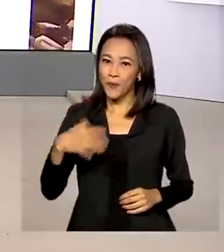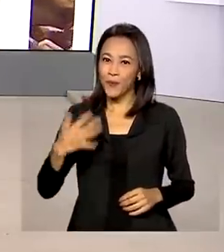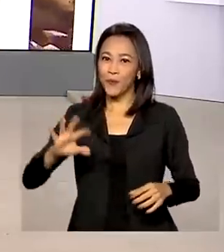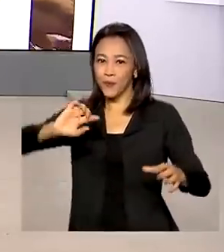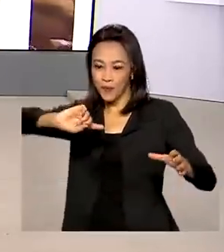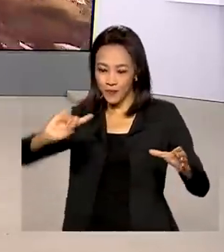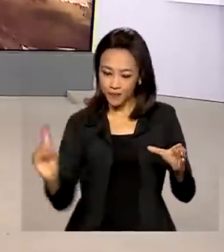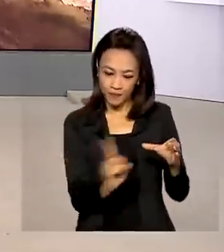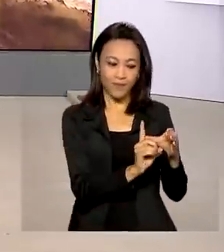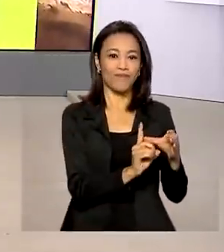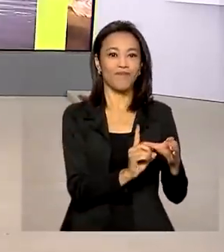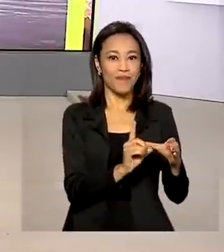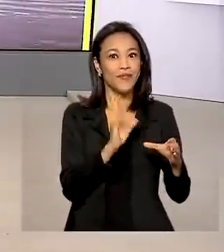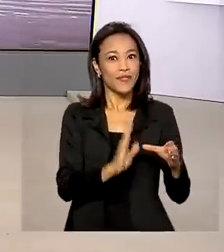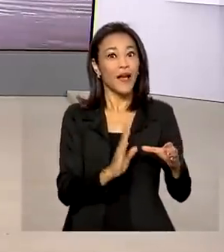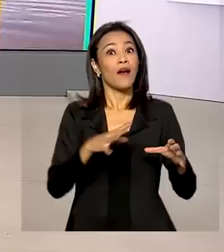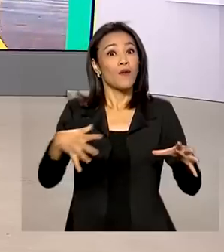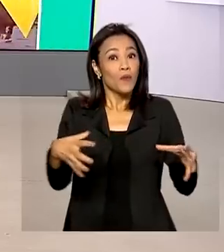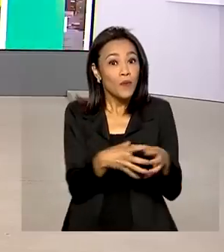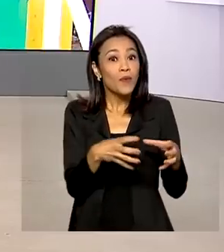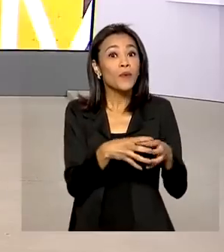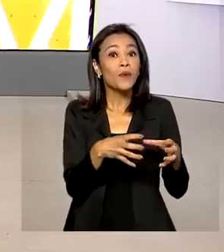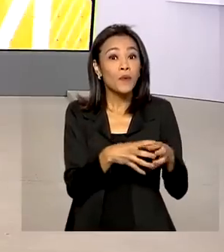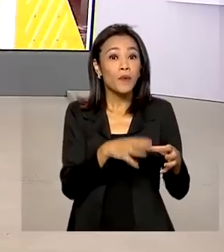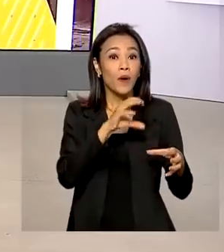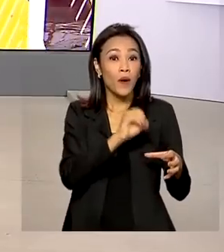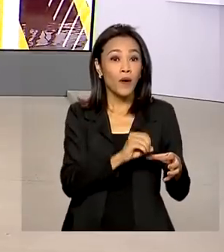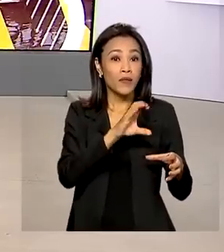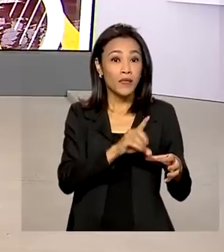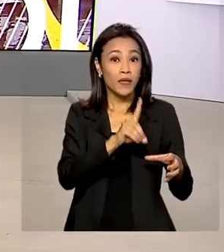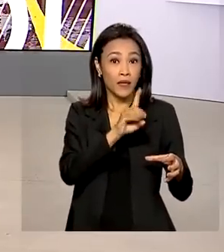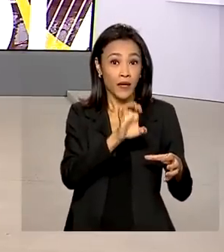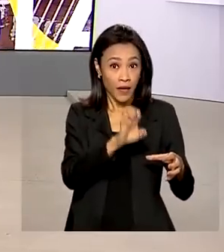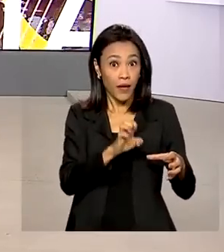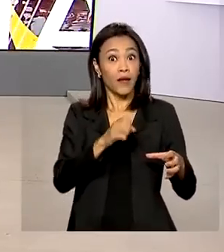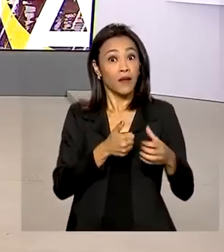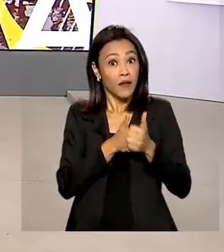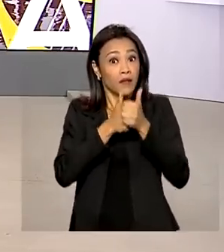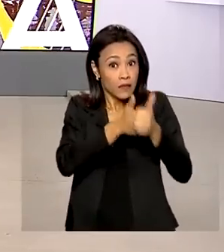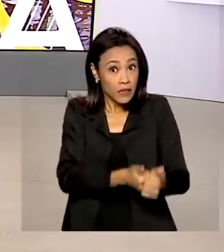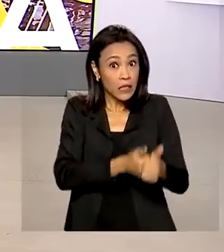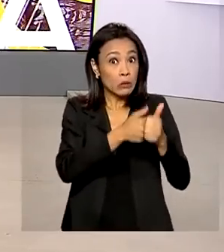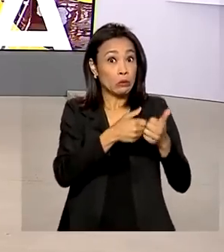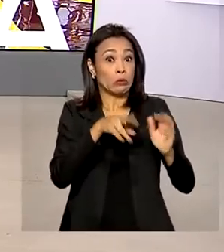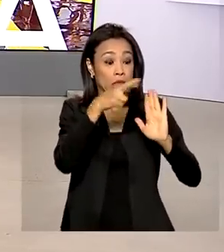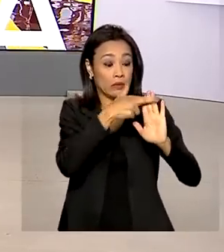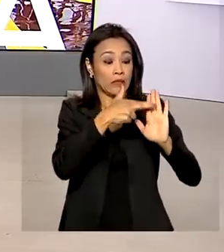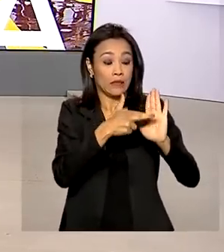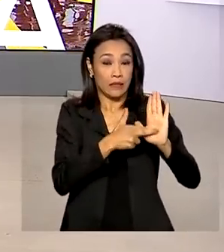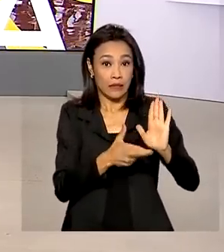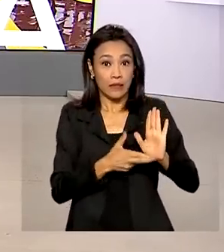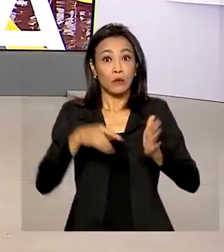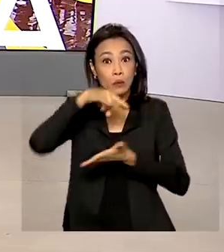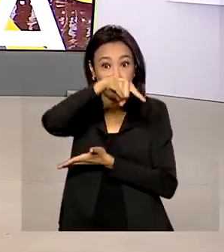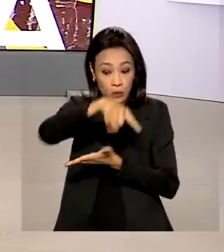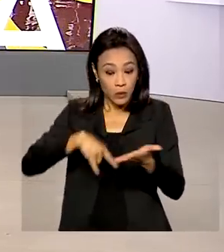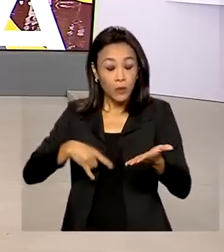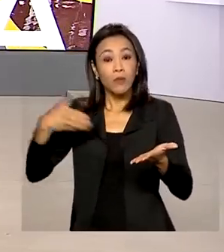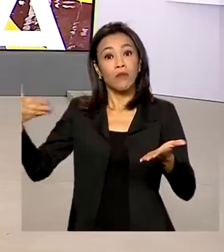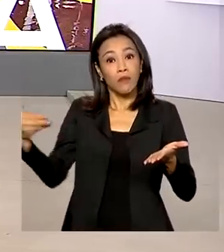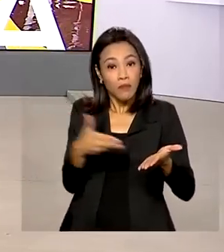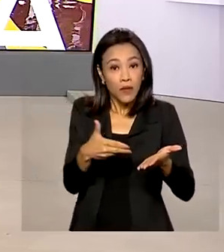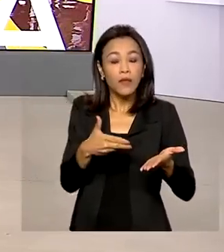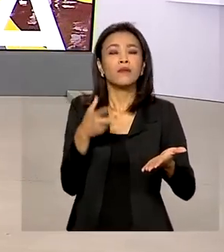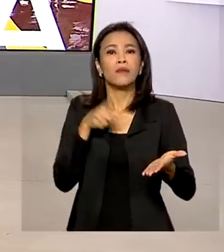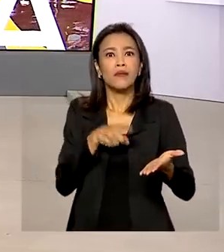processo de adesão à Organização para a Cooperação e Desenvolvimento Econômico. O governo federal entregou formalmente o